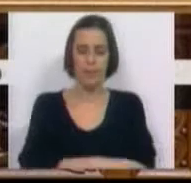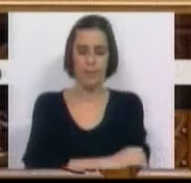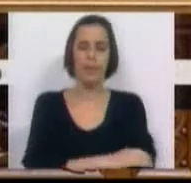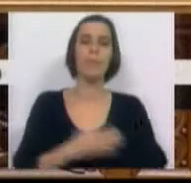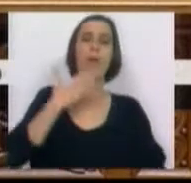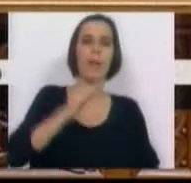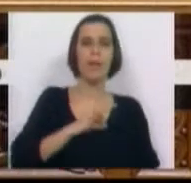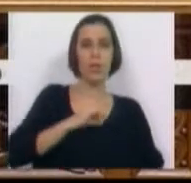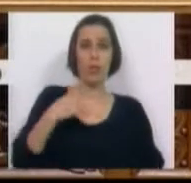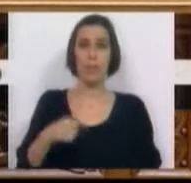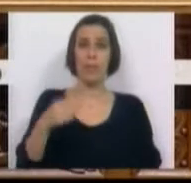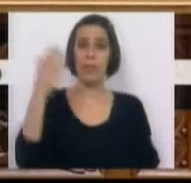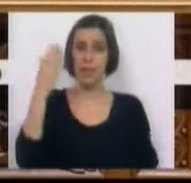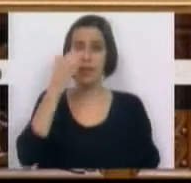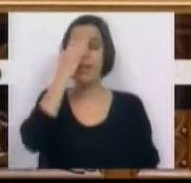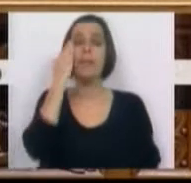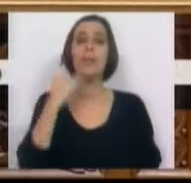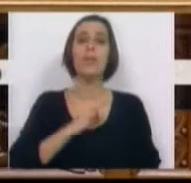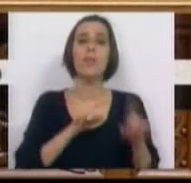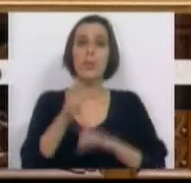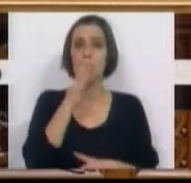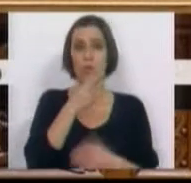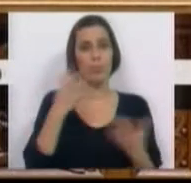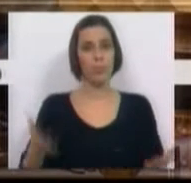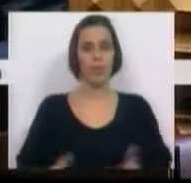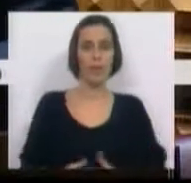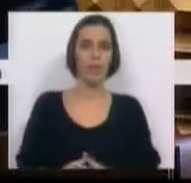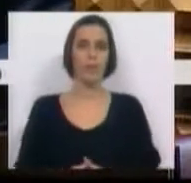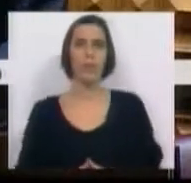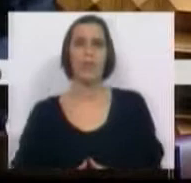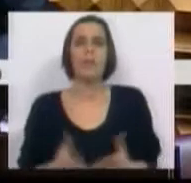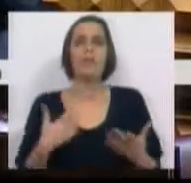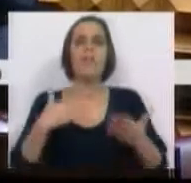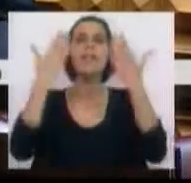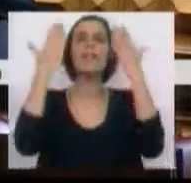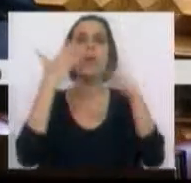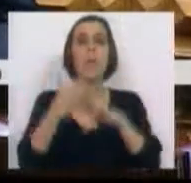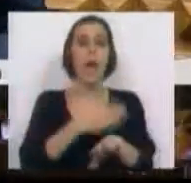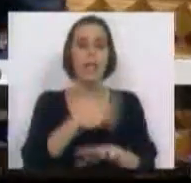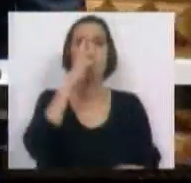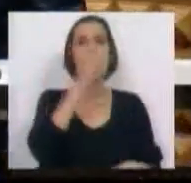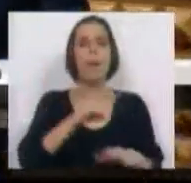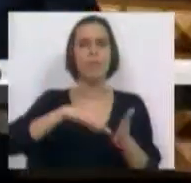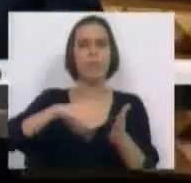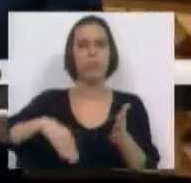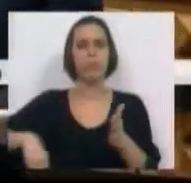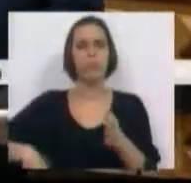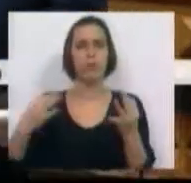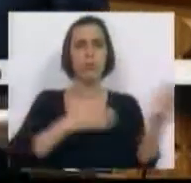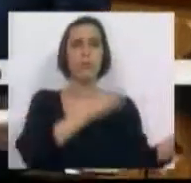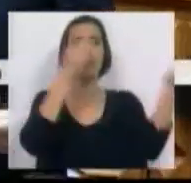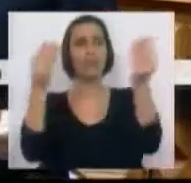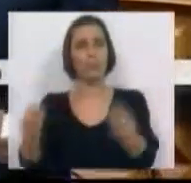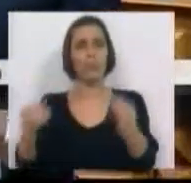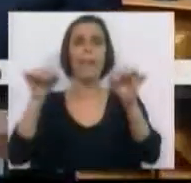Muito obrigado, Sr. Presidente. Senhoras e Srs. Deputados, Saúdo antes de mais os milhares de subscritores desta petição.